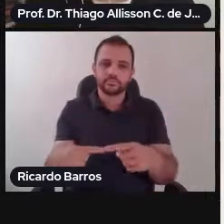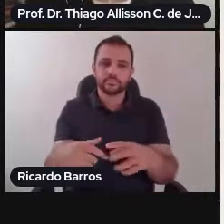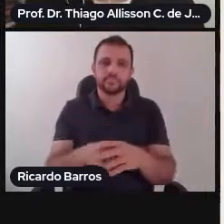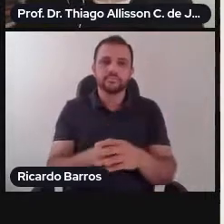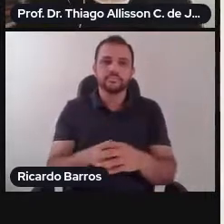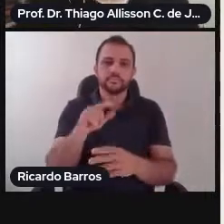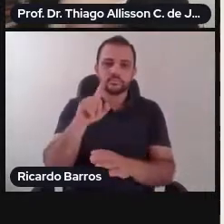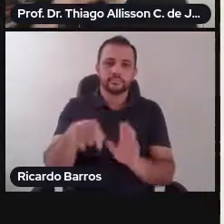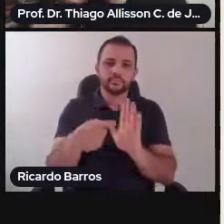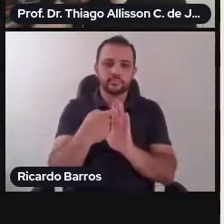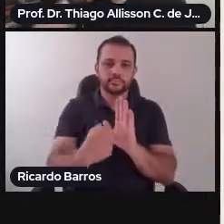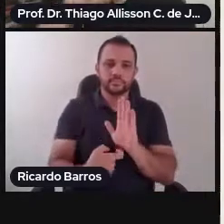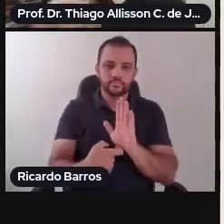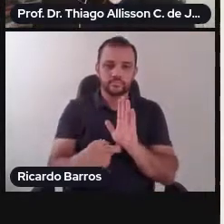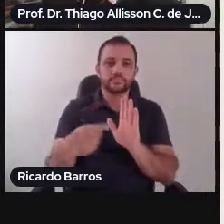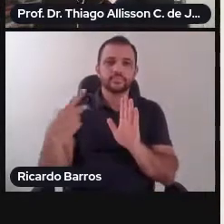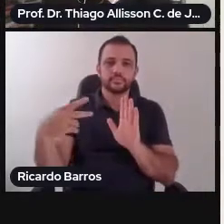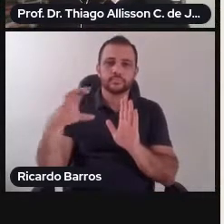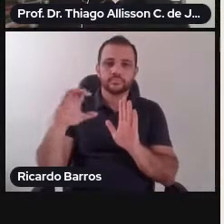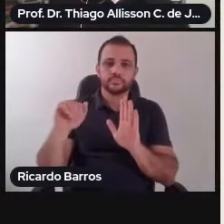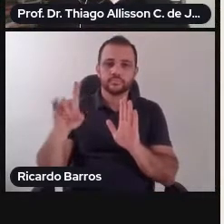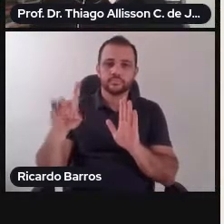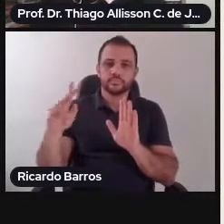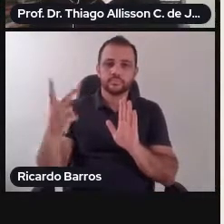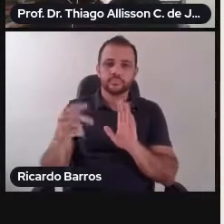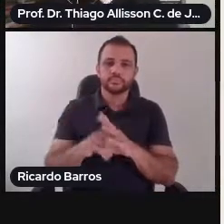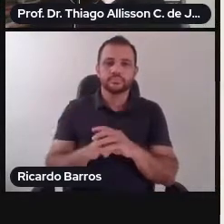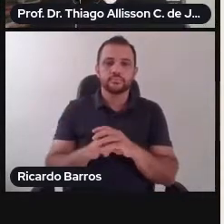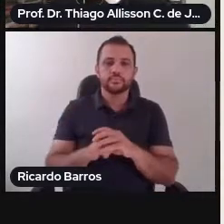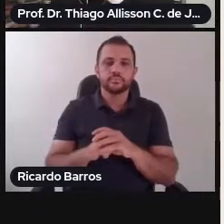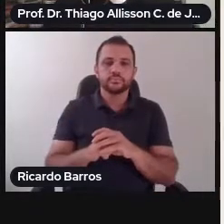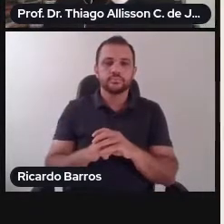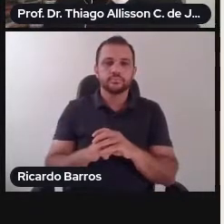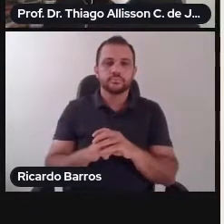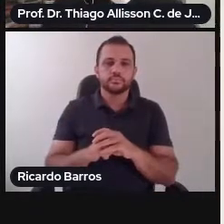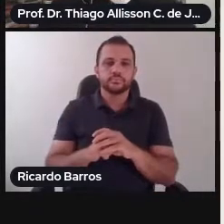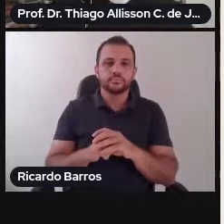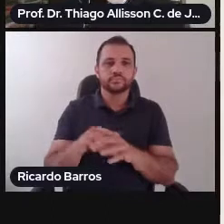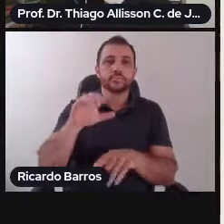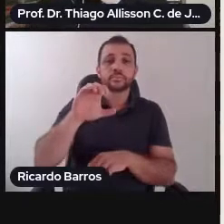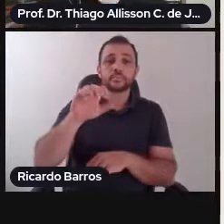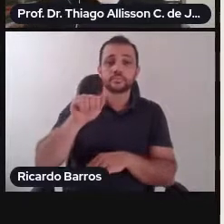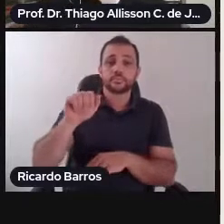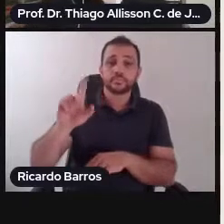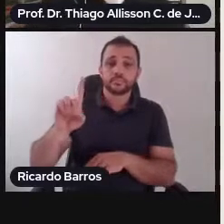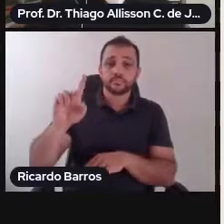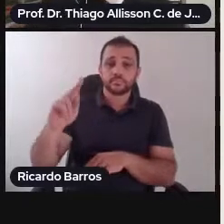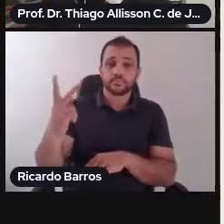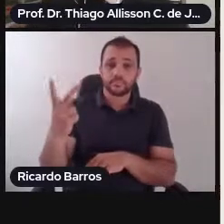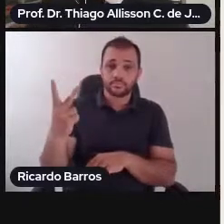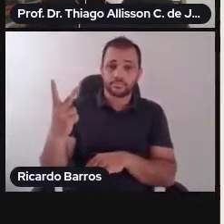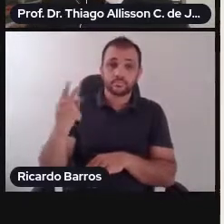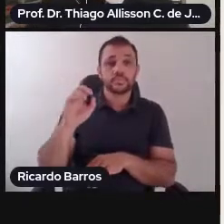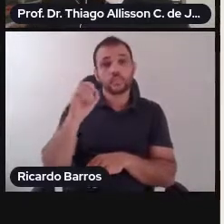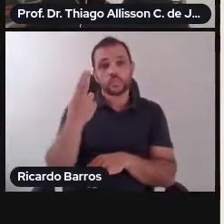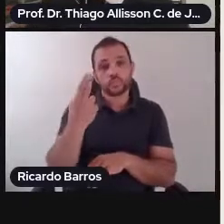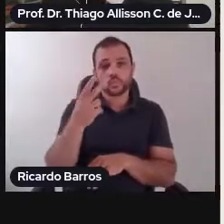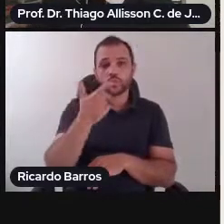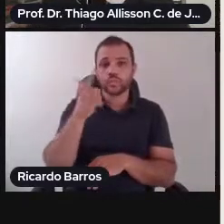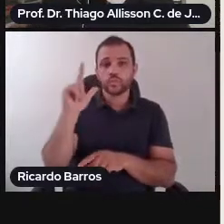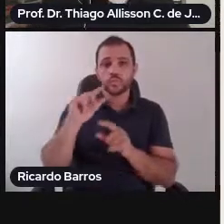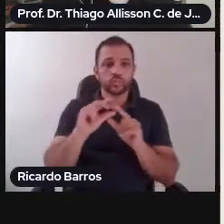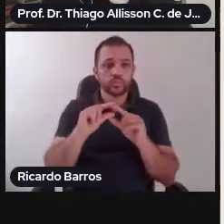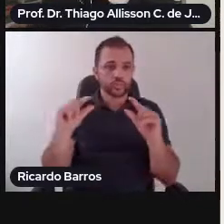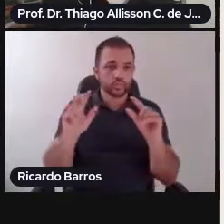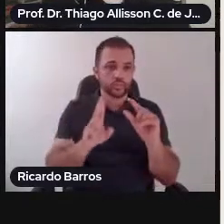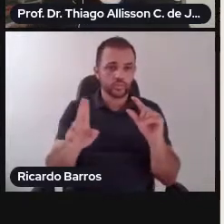texto, pois, da Convenção Americana. Gente, a CADH, o Pacto de São José da Costa Rica, ela tem